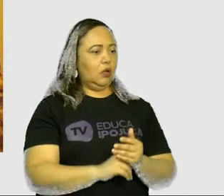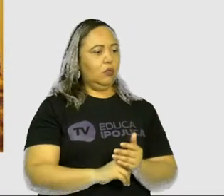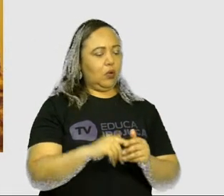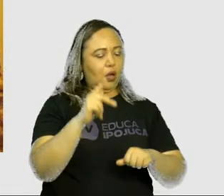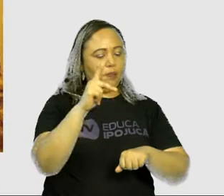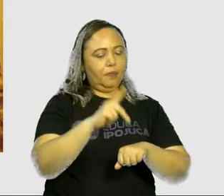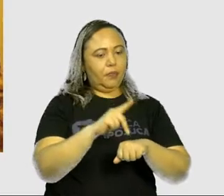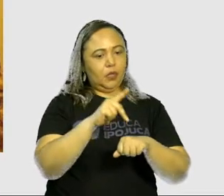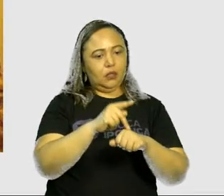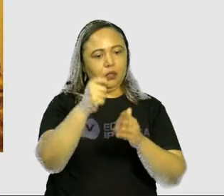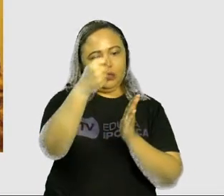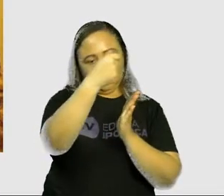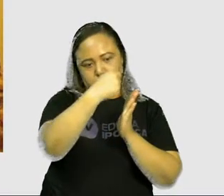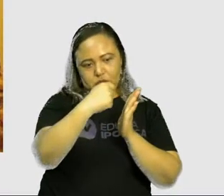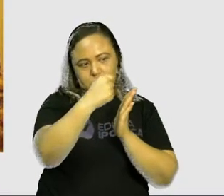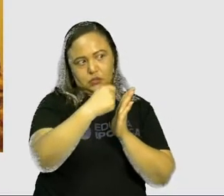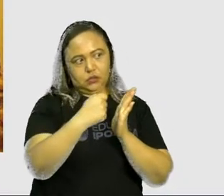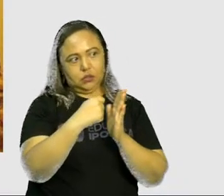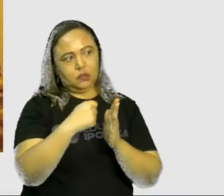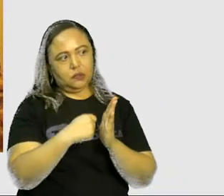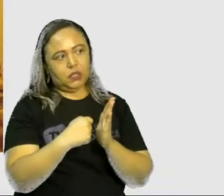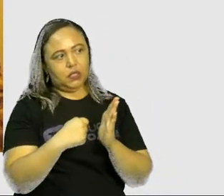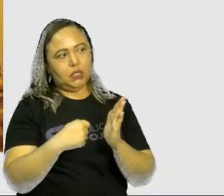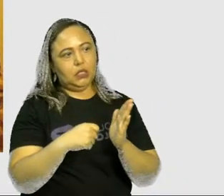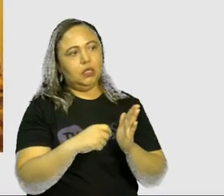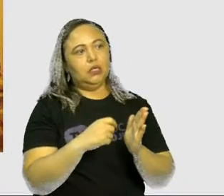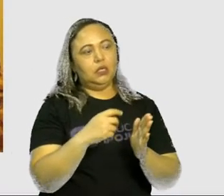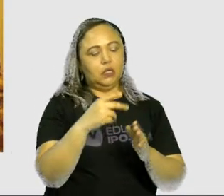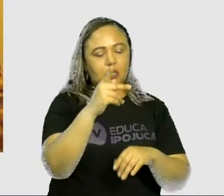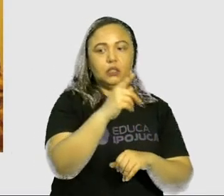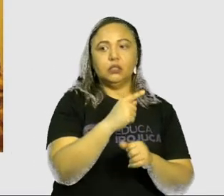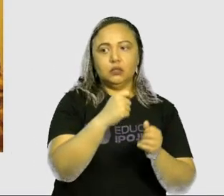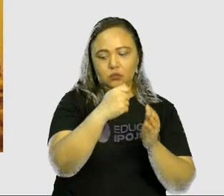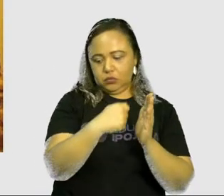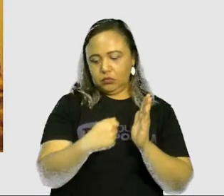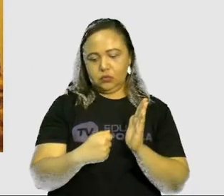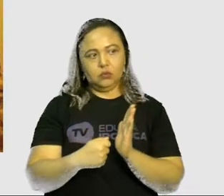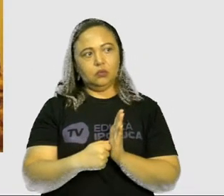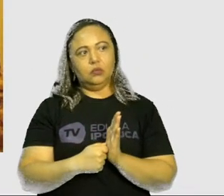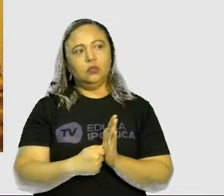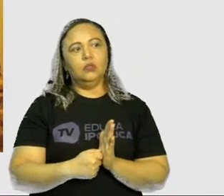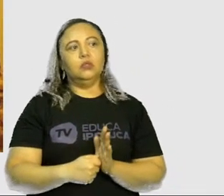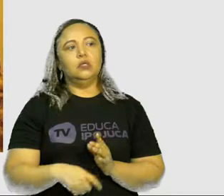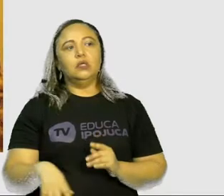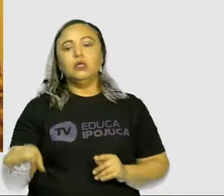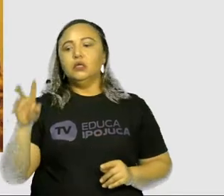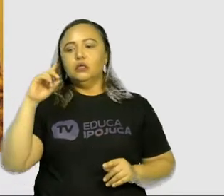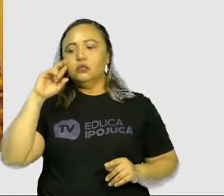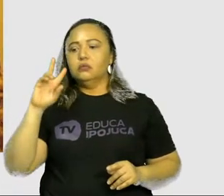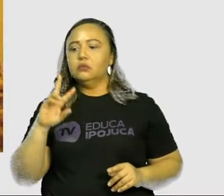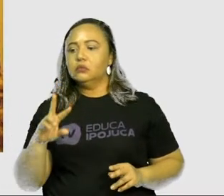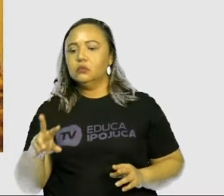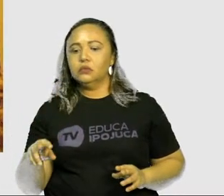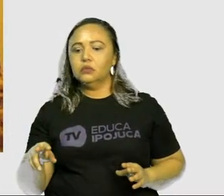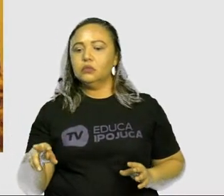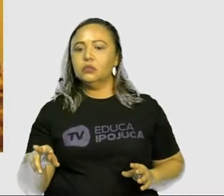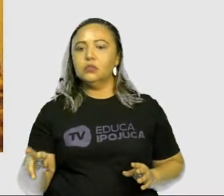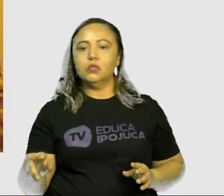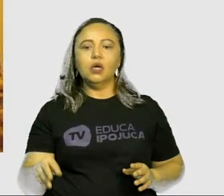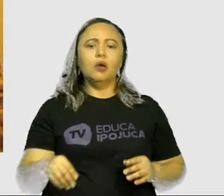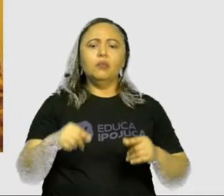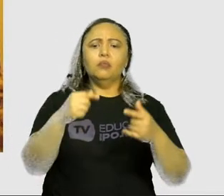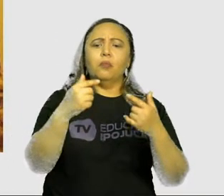começavam a deixar, de acordo com o tipo de pessoas que estavam ali, escrito na